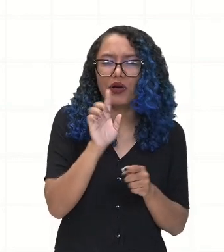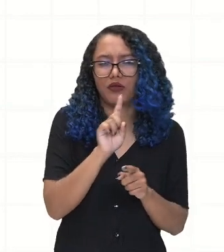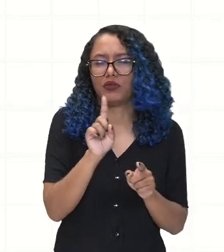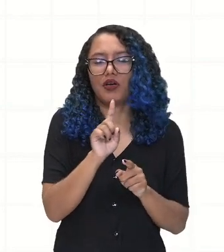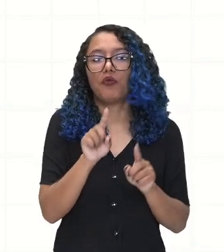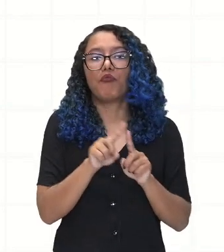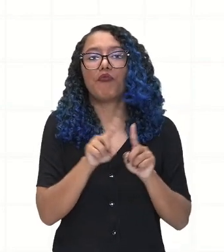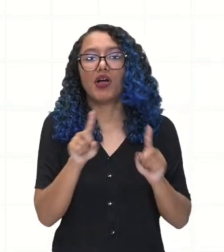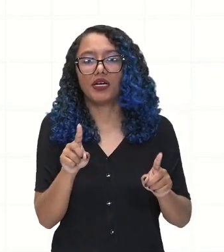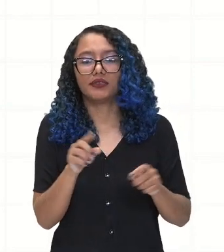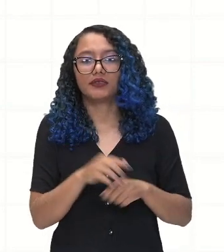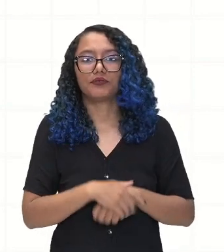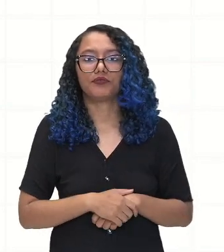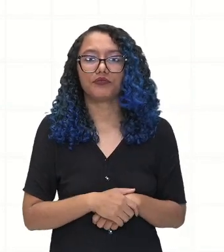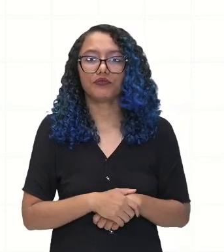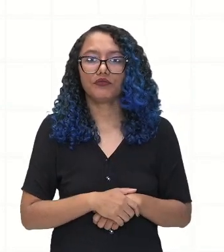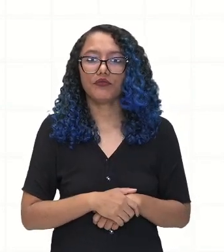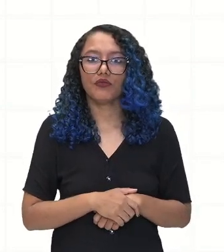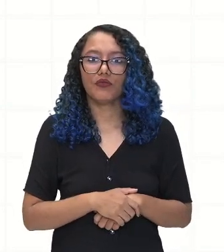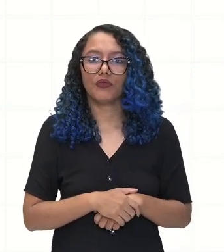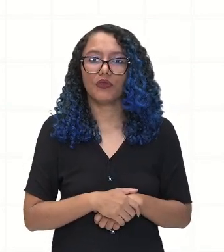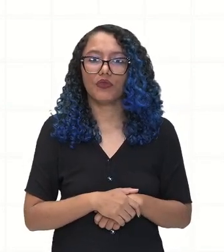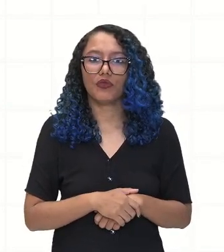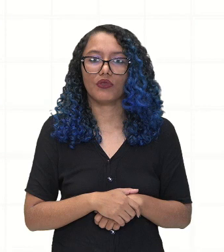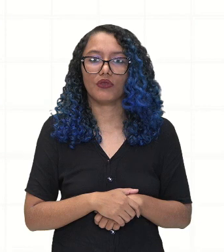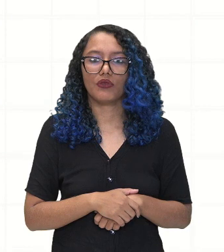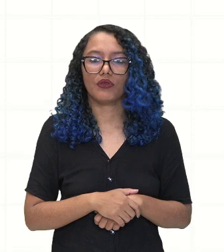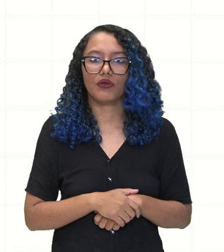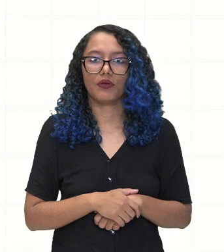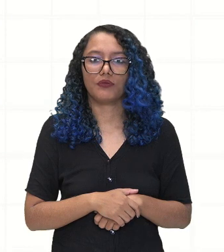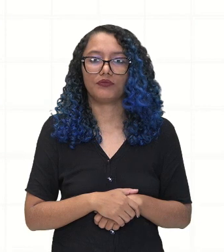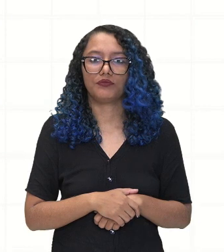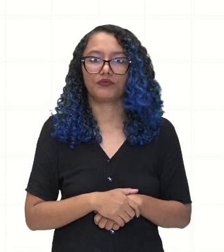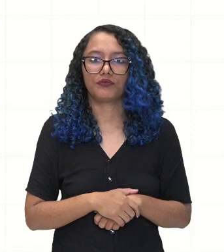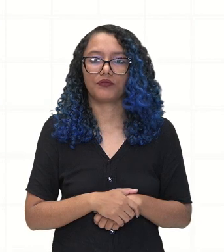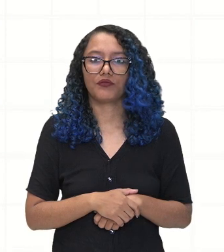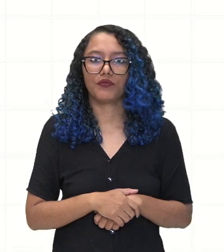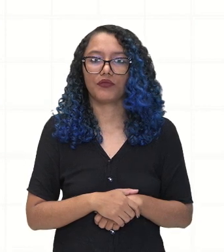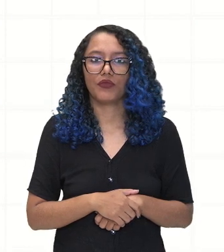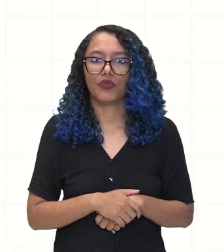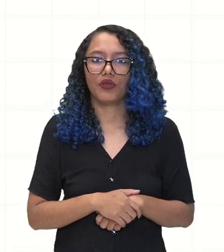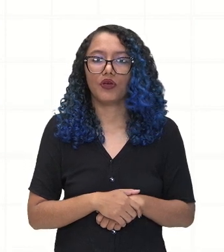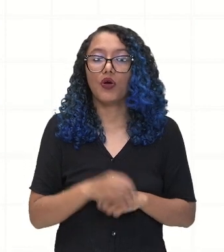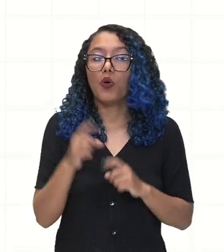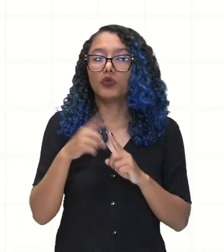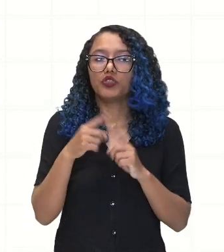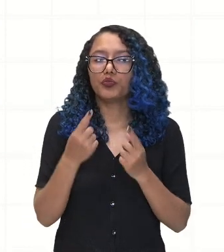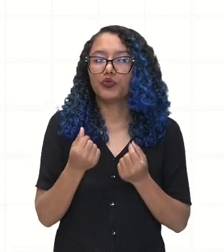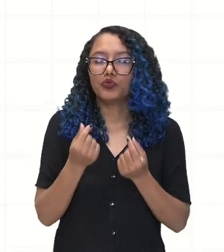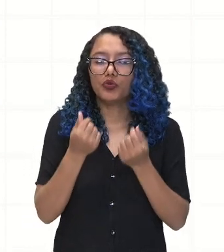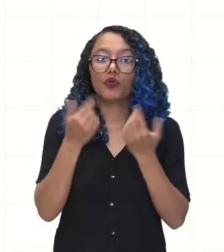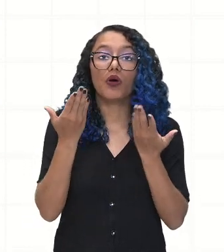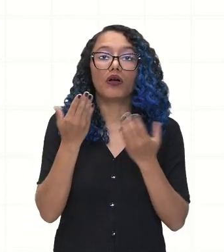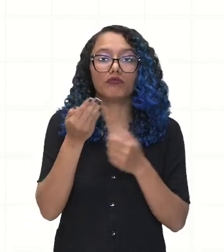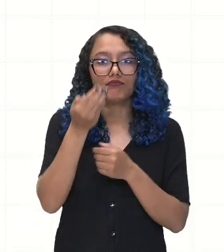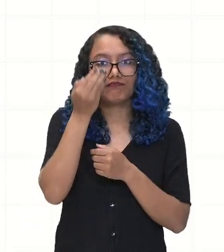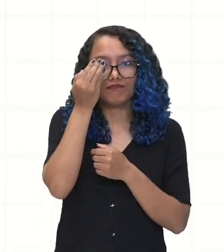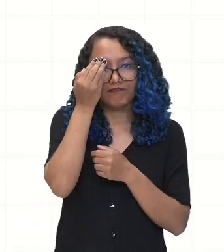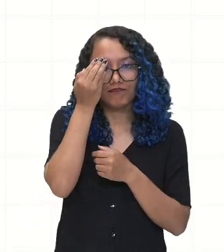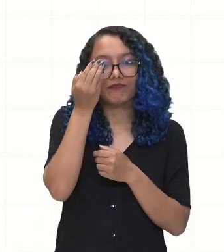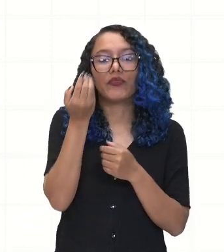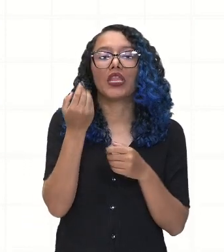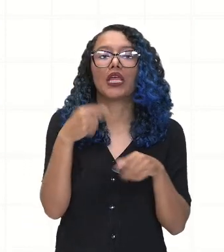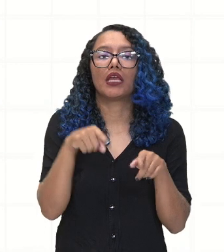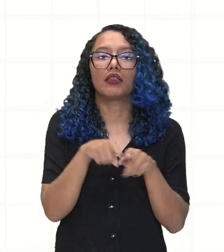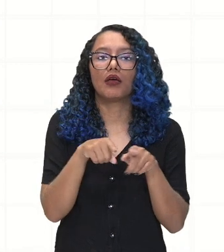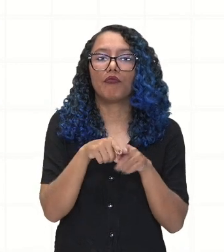observar aí a fonte de lucros dessa economia mercantilista vai ser a pirataria. As